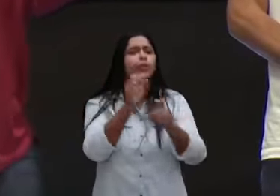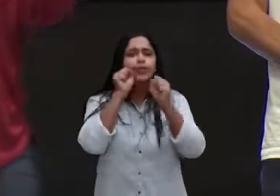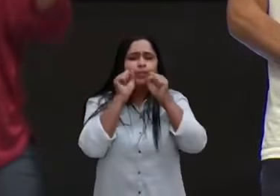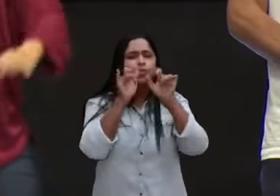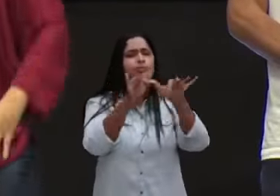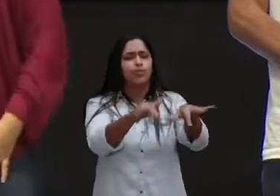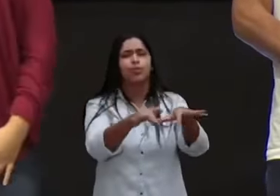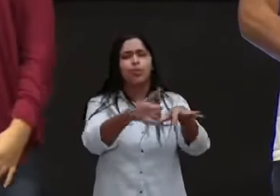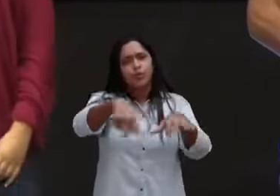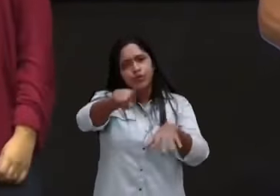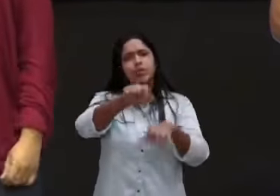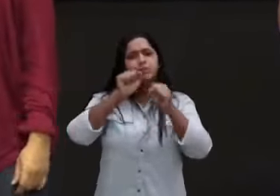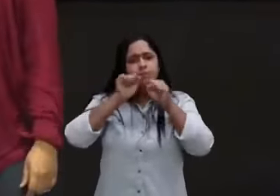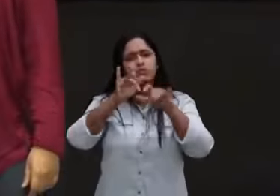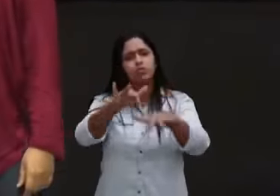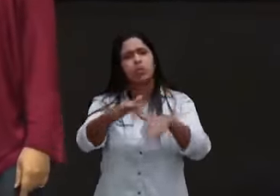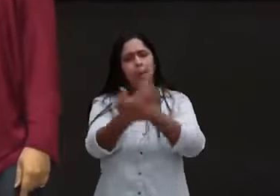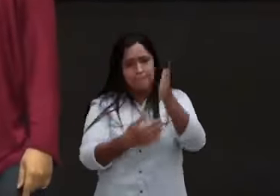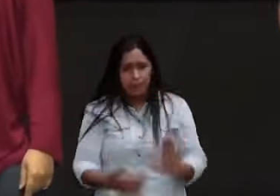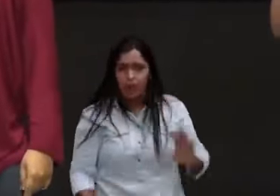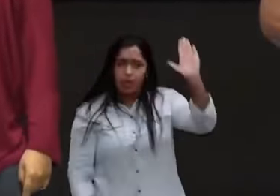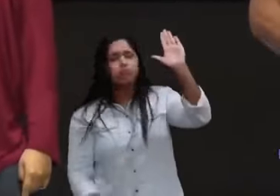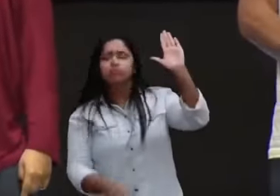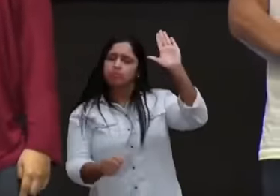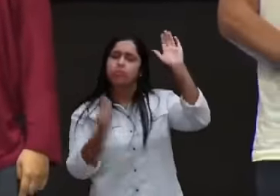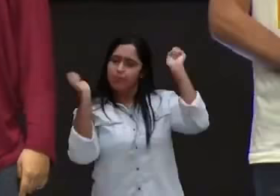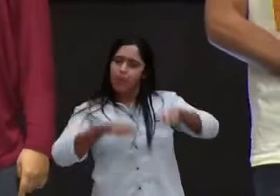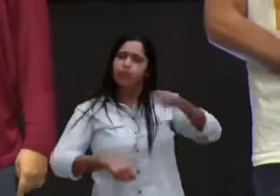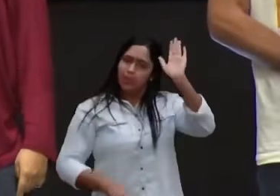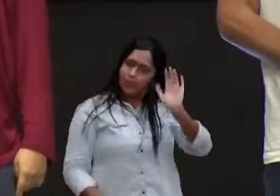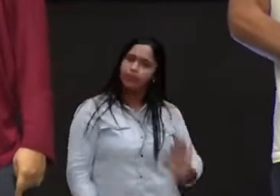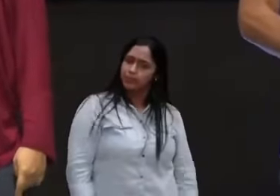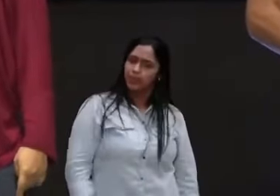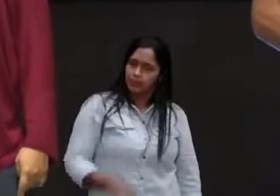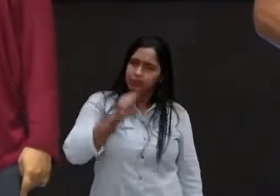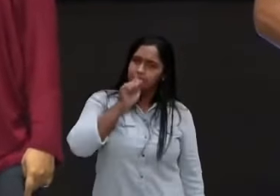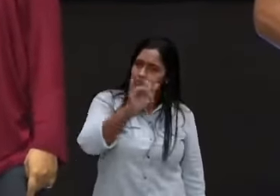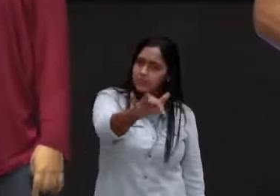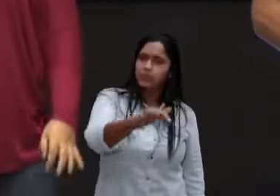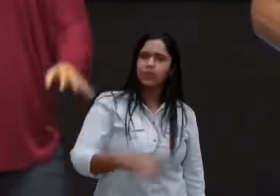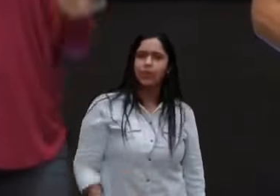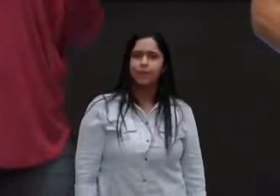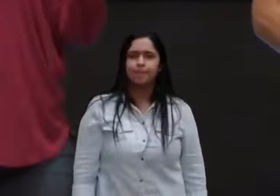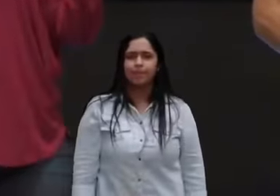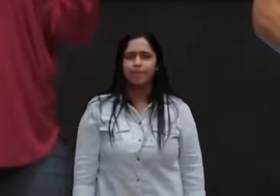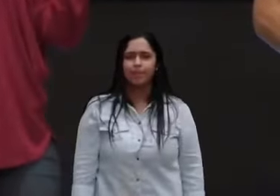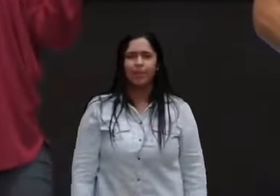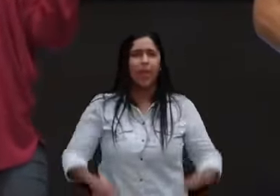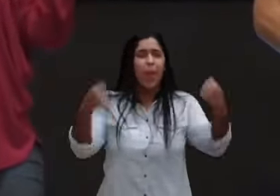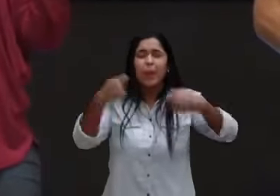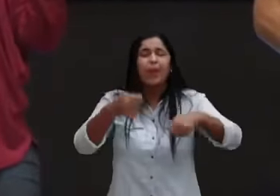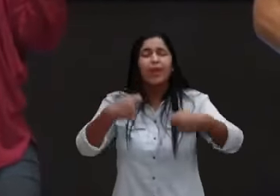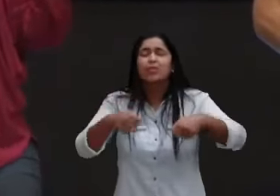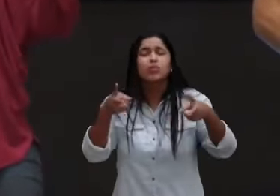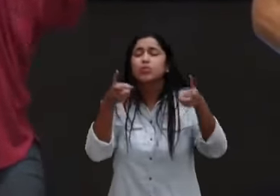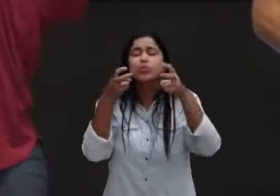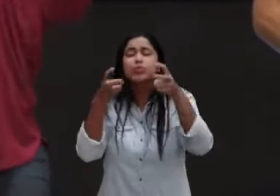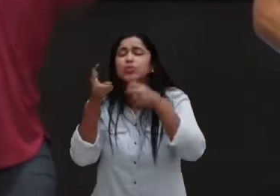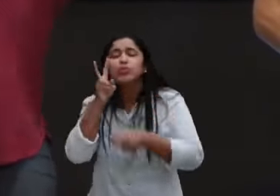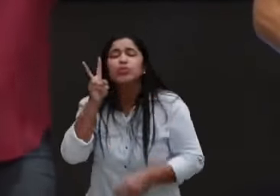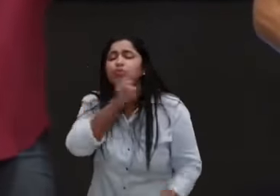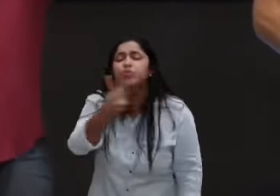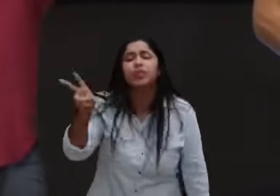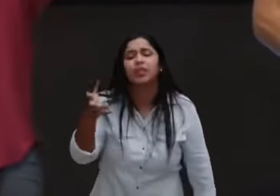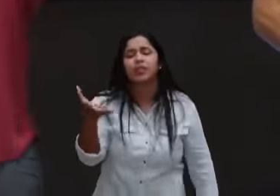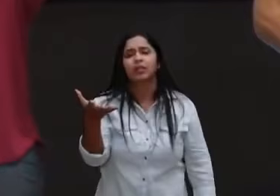baixar a mão, tem mais alguém, começando uma nova vida, com Cristo hoje aqui, levante bem alto a sua mão, e abaixe em seguida, Deus abençoe querido, pode